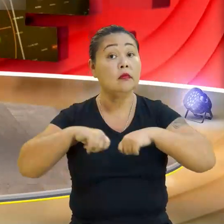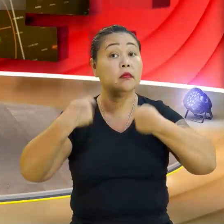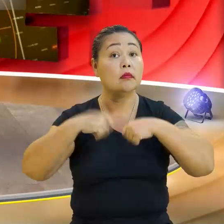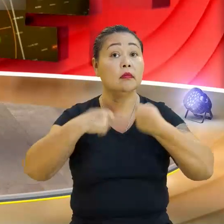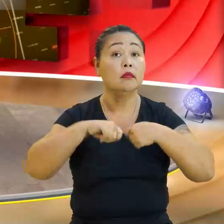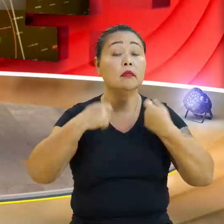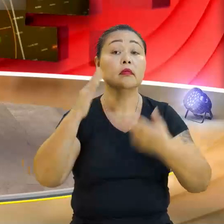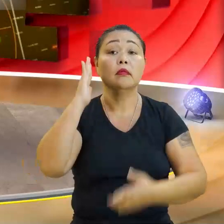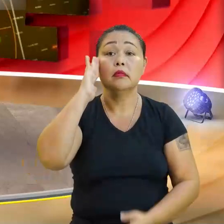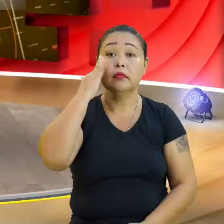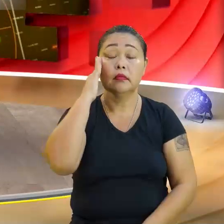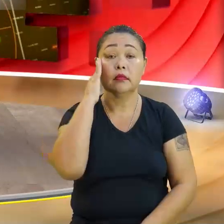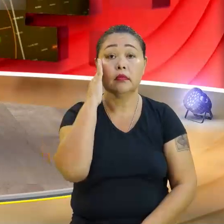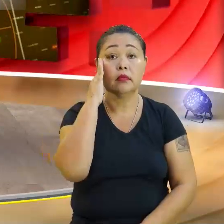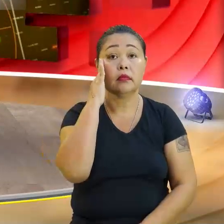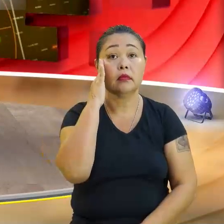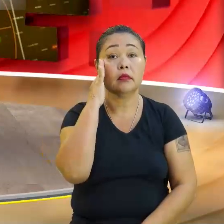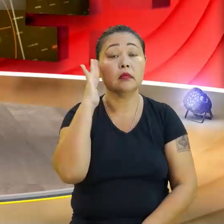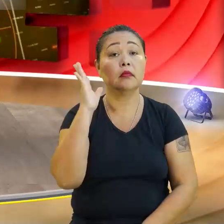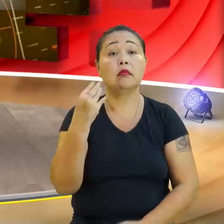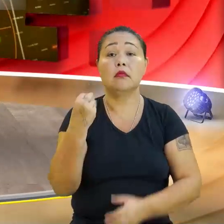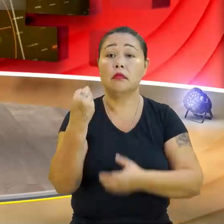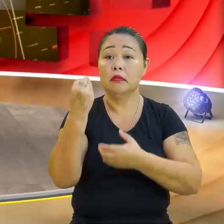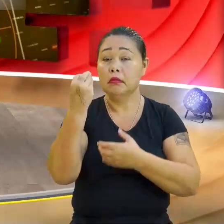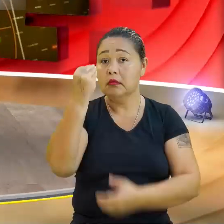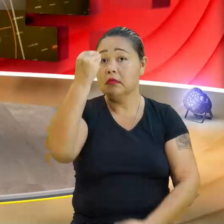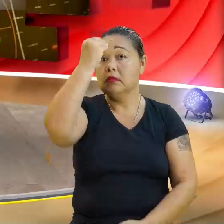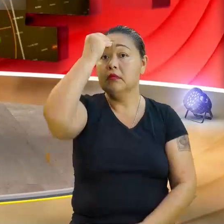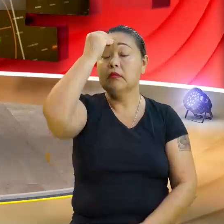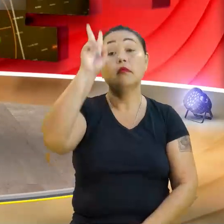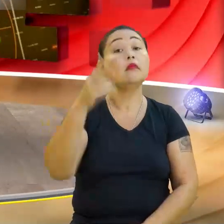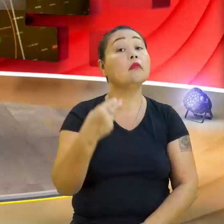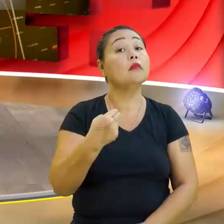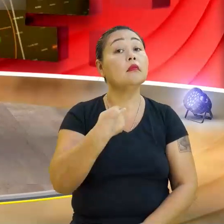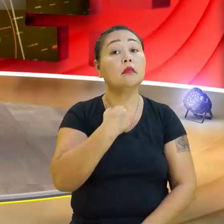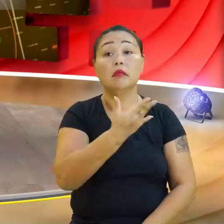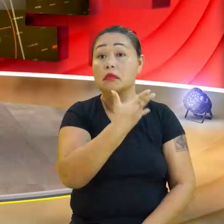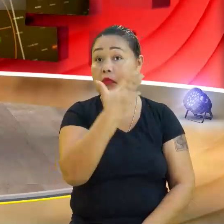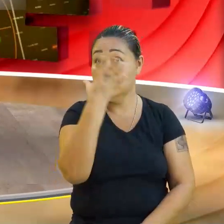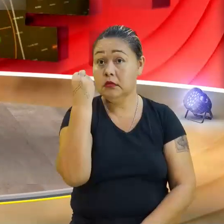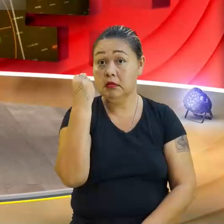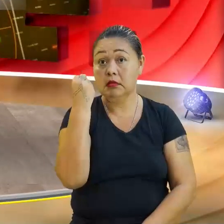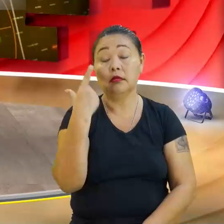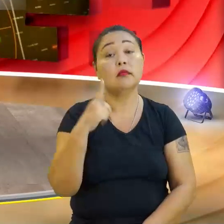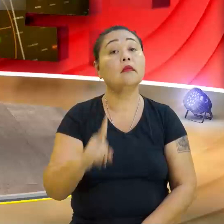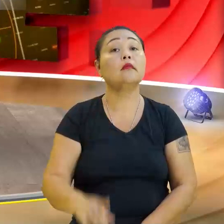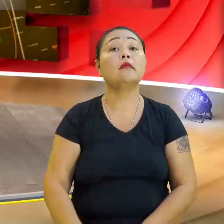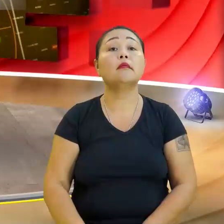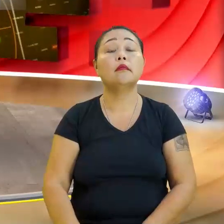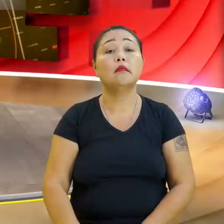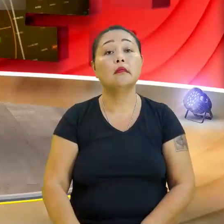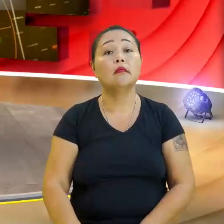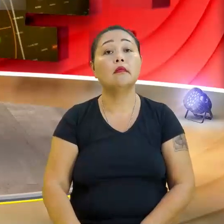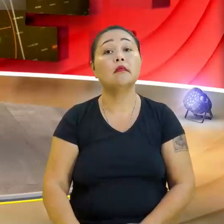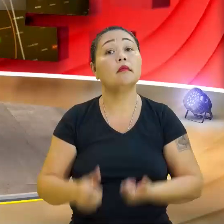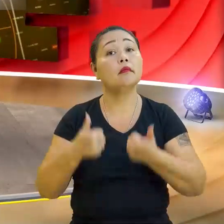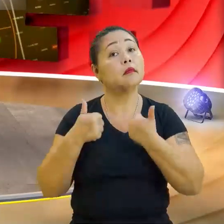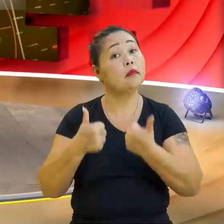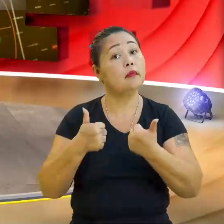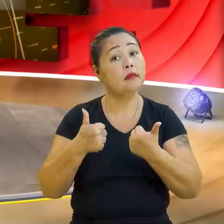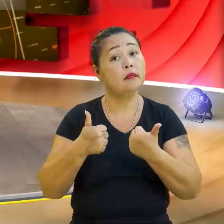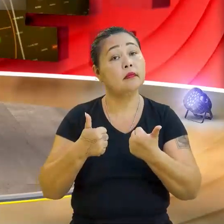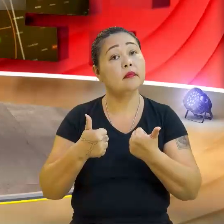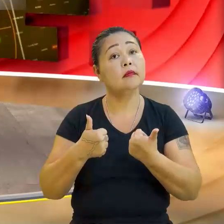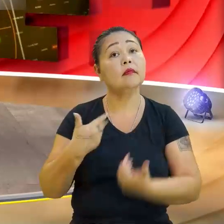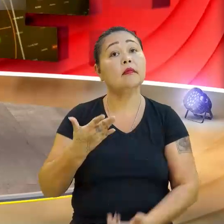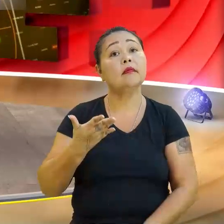entender e guardar. Não pode esquecer, porque fazem toda a diferença. Certo? Então, vamos